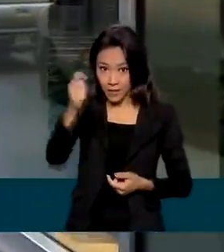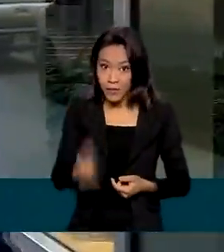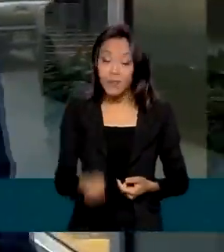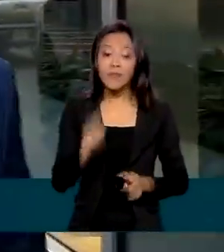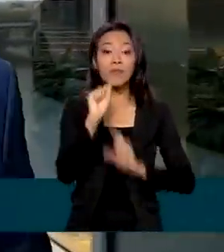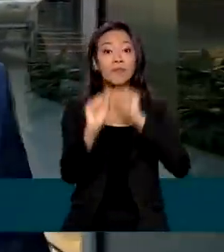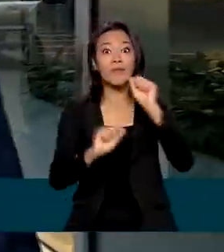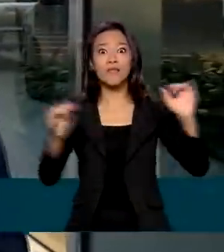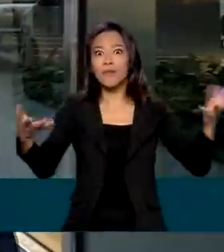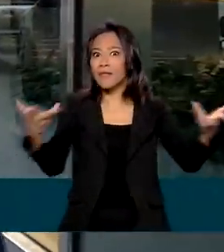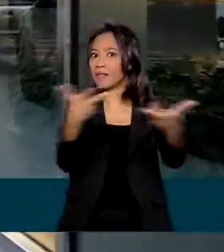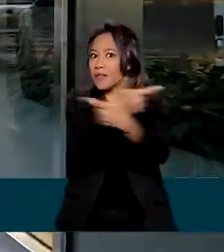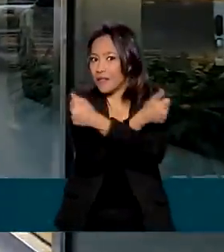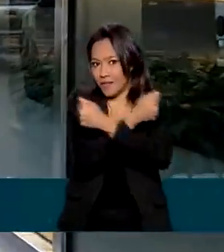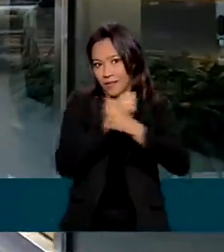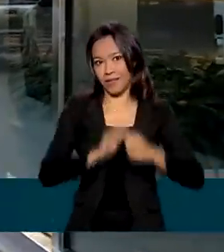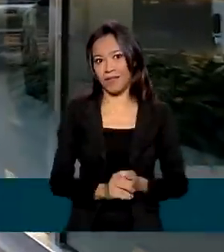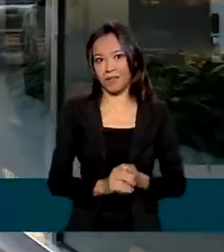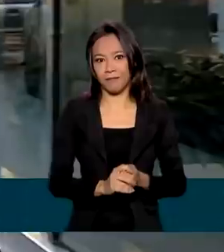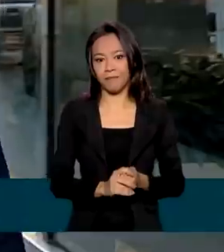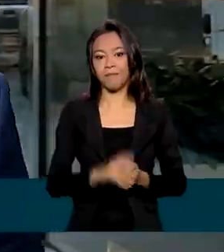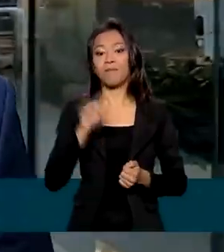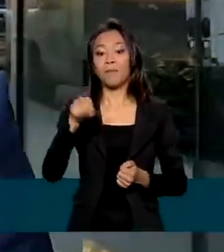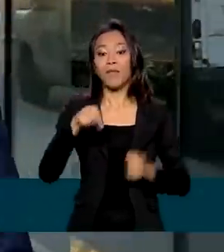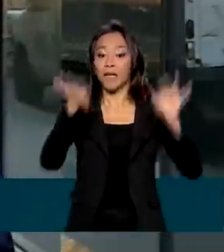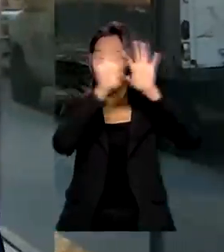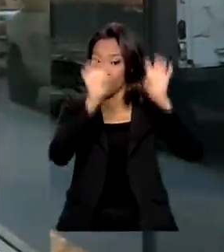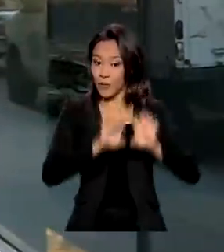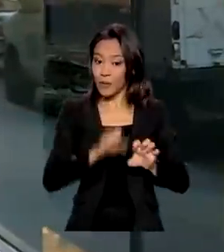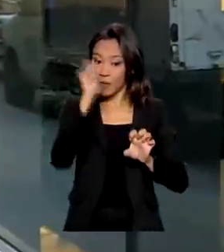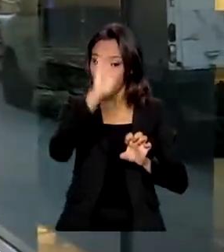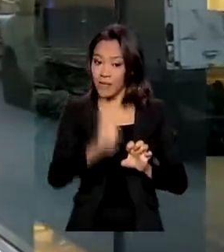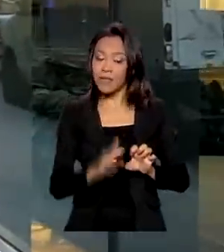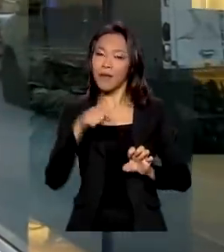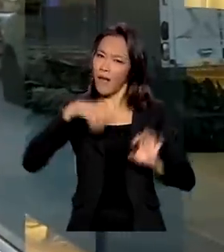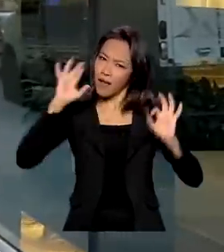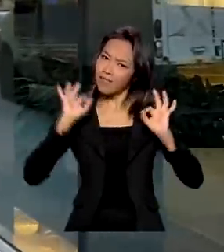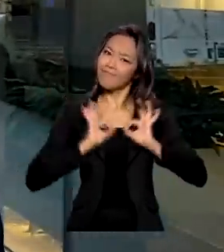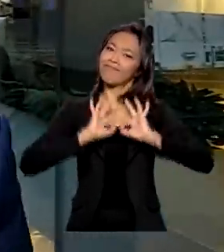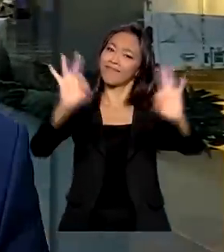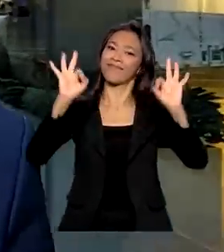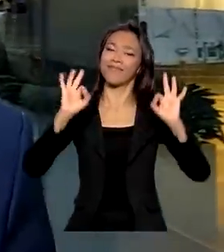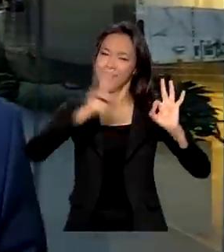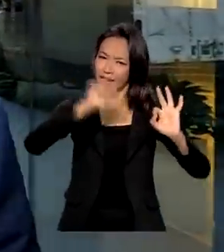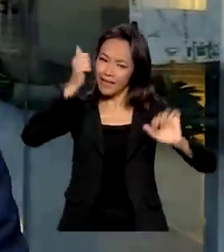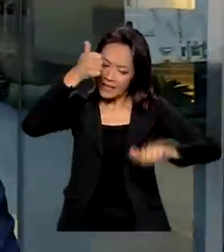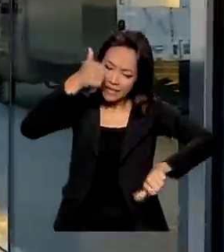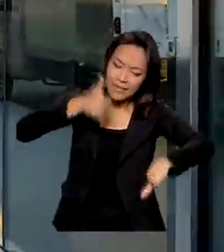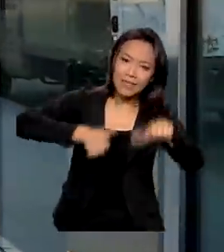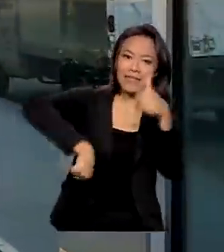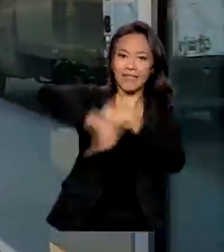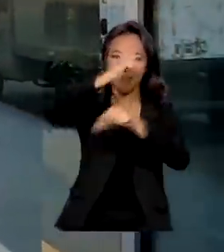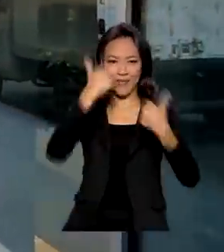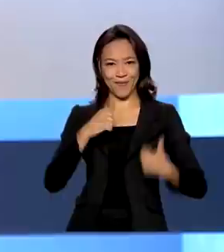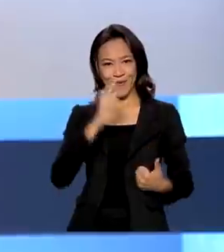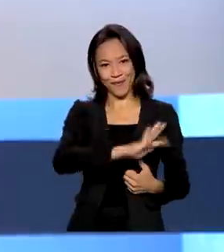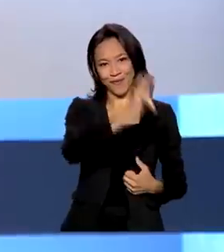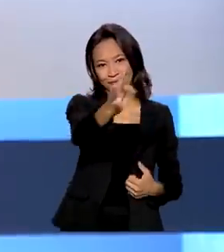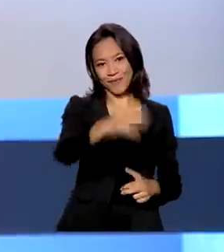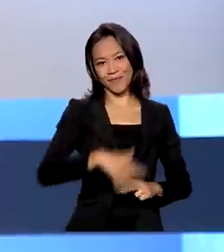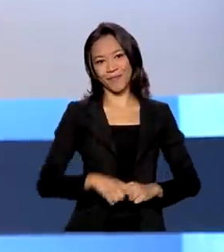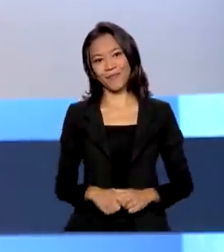São leilões excelentes. O programa de infraestrutura do Brasil é uma grande realidade e vai transformar o nosso futuro.